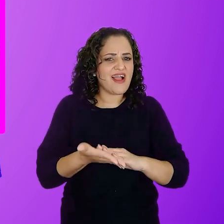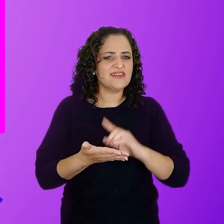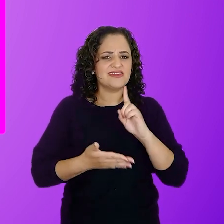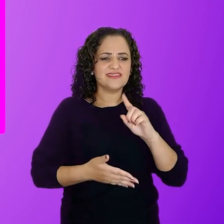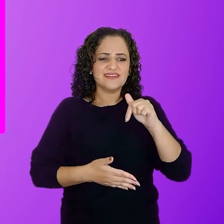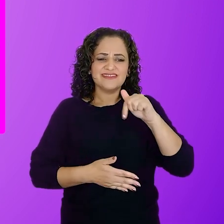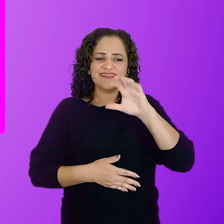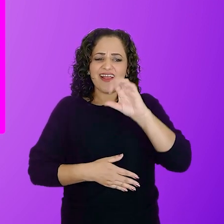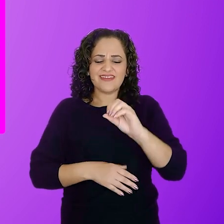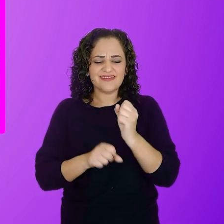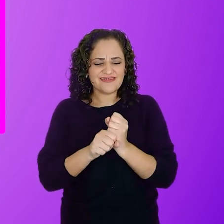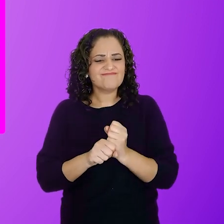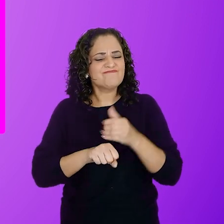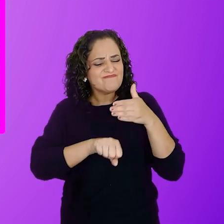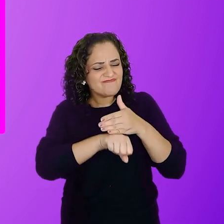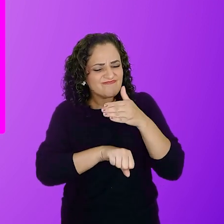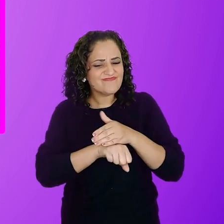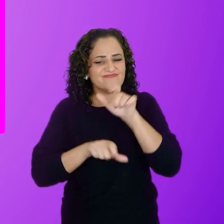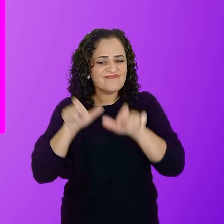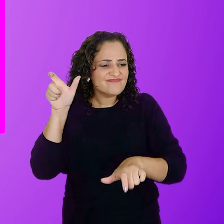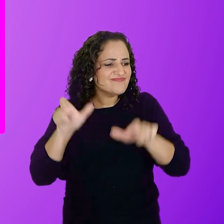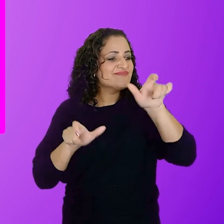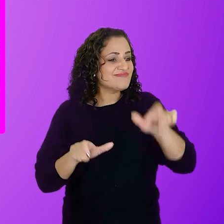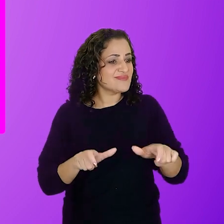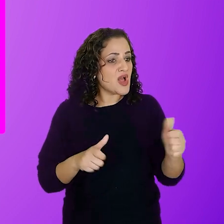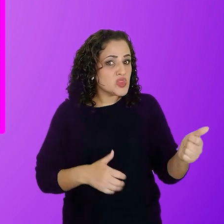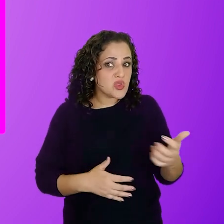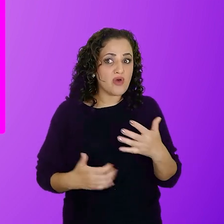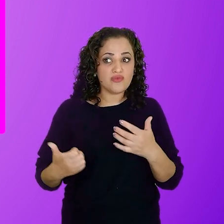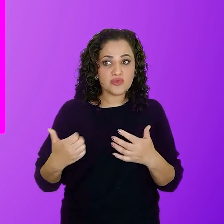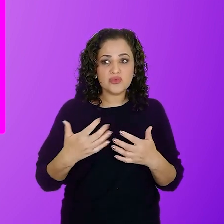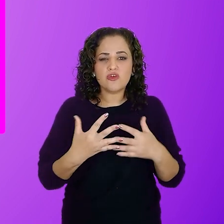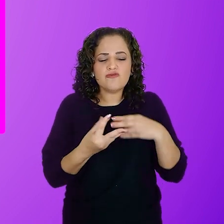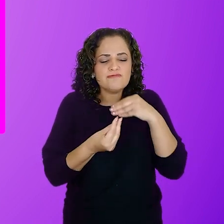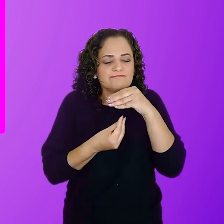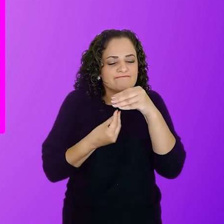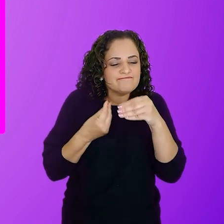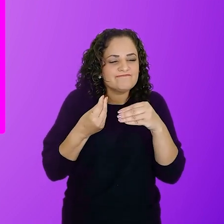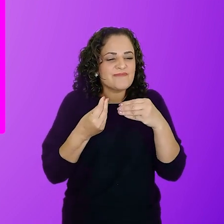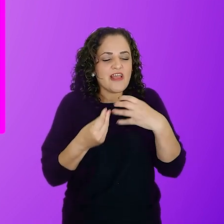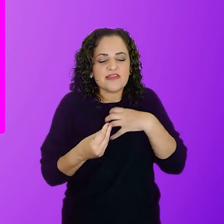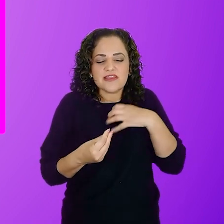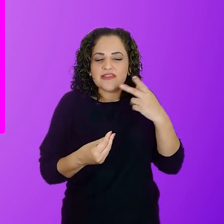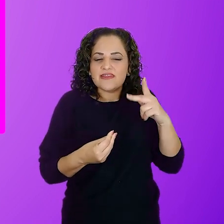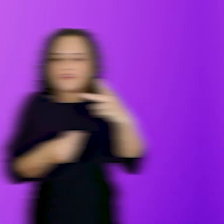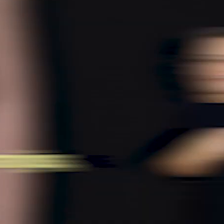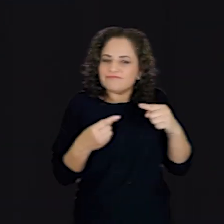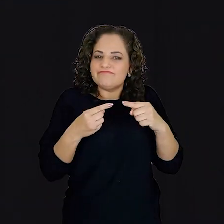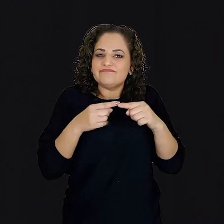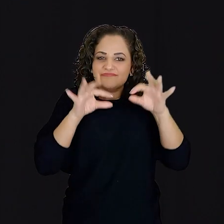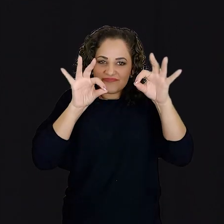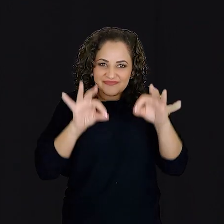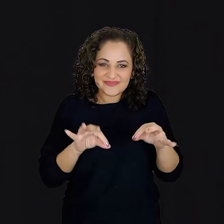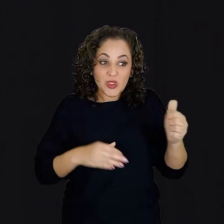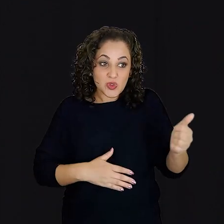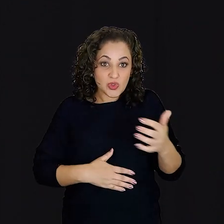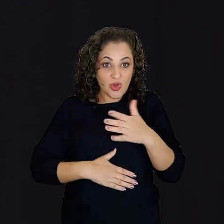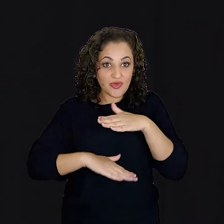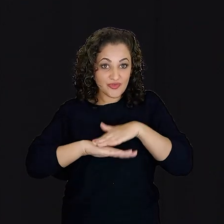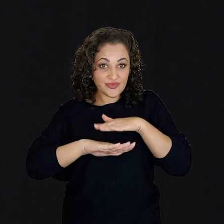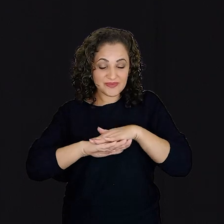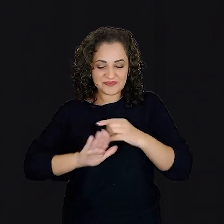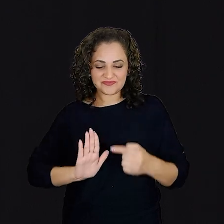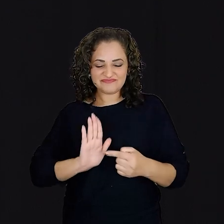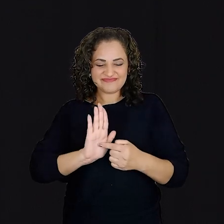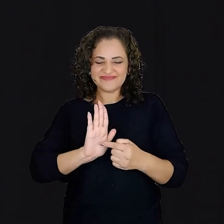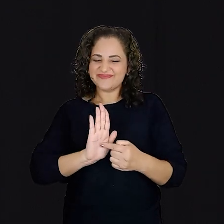E contou com diversas participações, além de novos arranjos, sem perder a essência das músicas. E falando em novos arranjos,